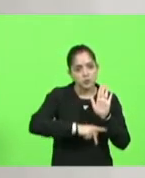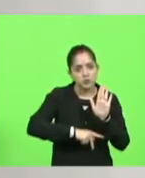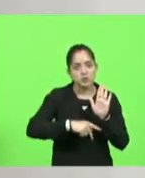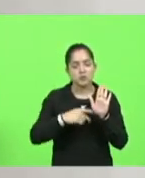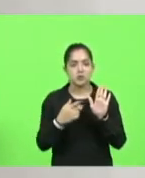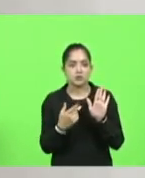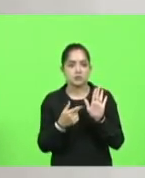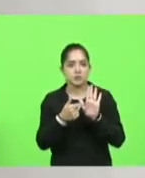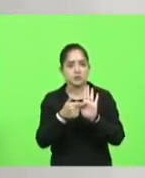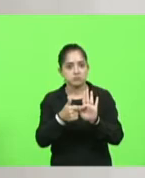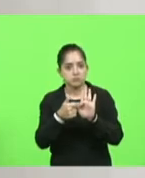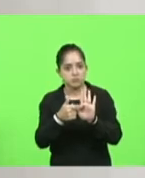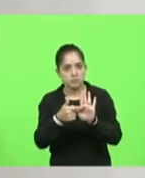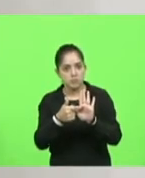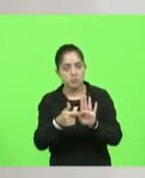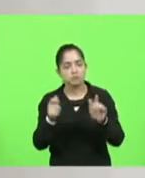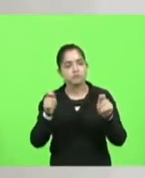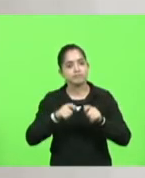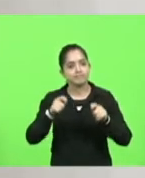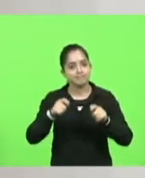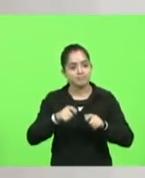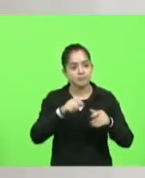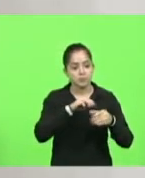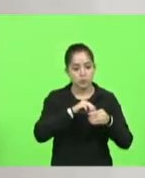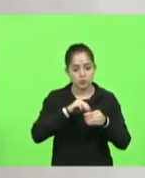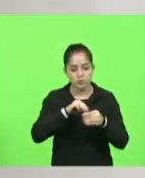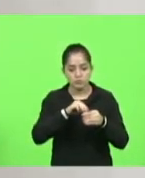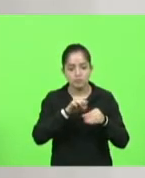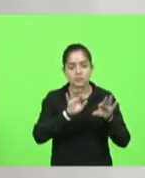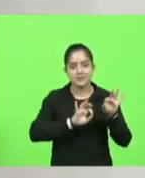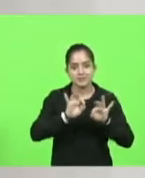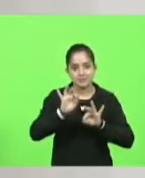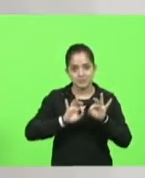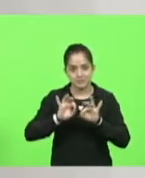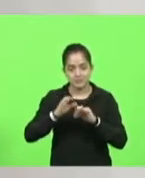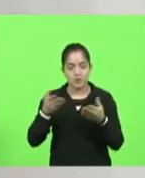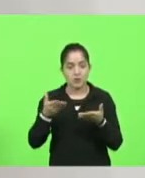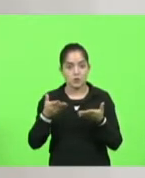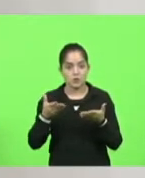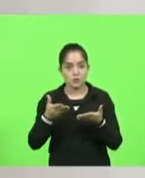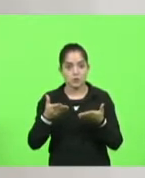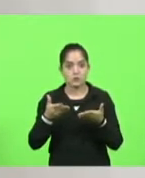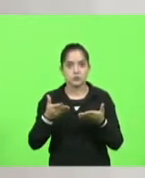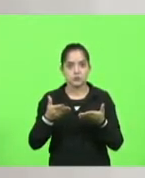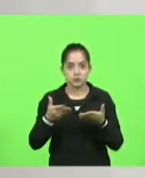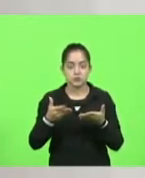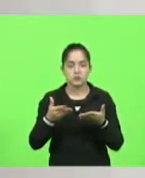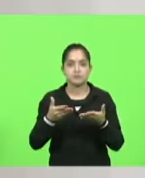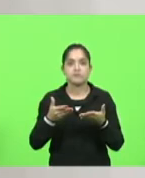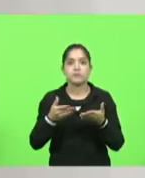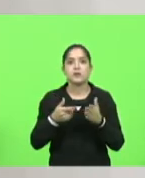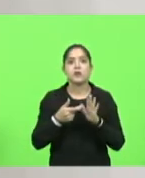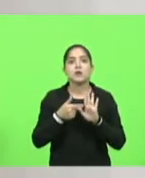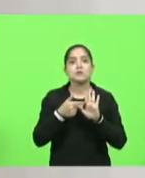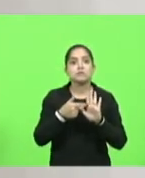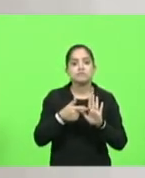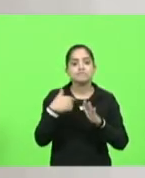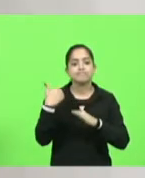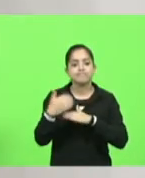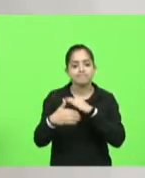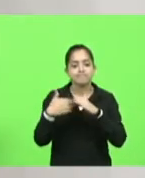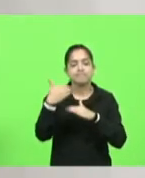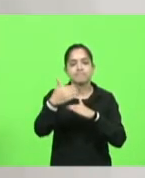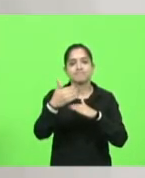consistentes que permitam que os municípios façam planejamentos hoje e ressignifiquem o processo de